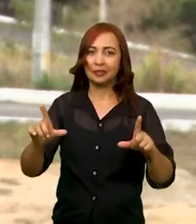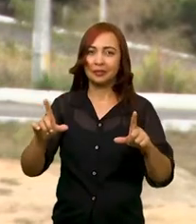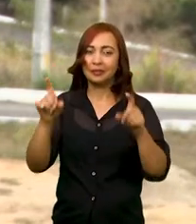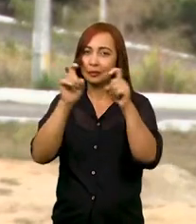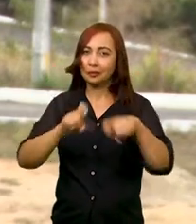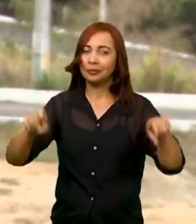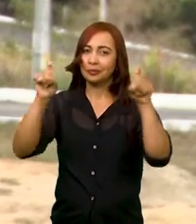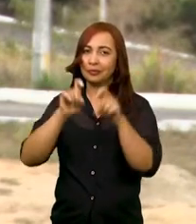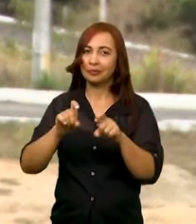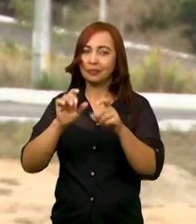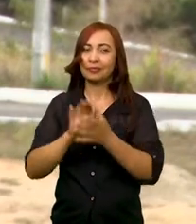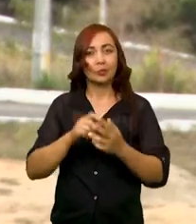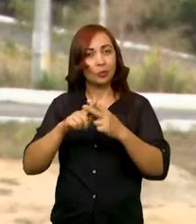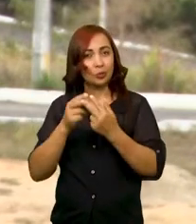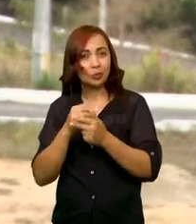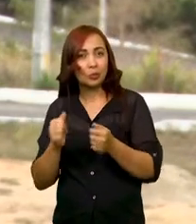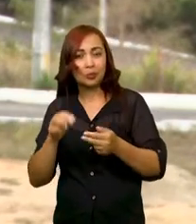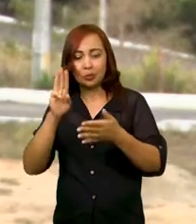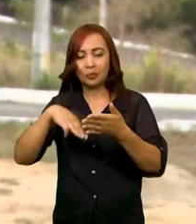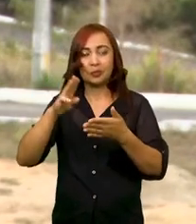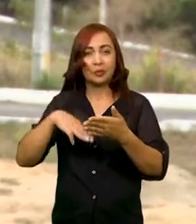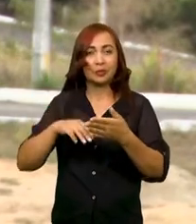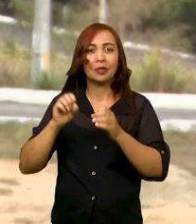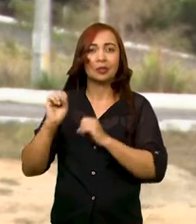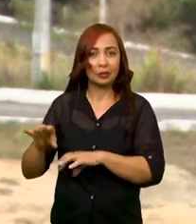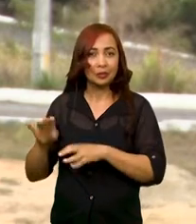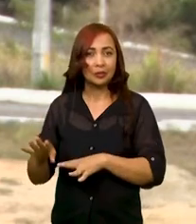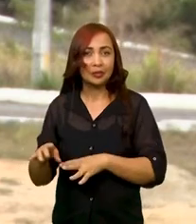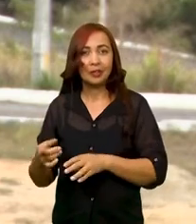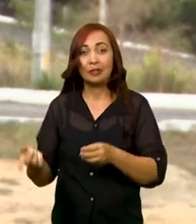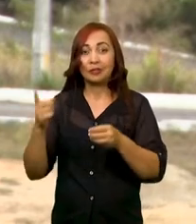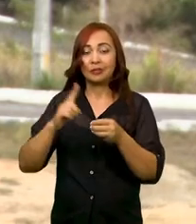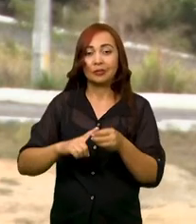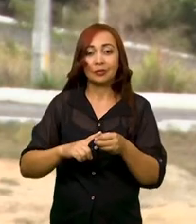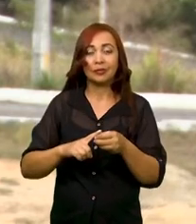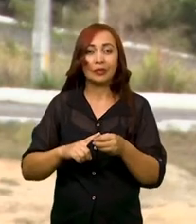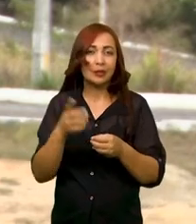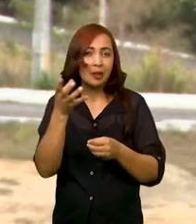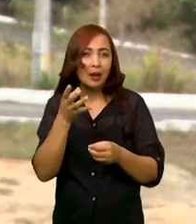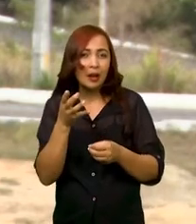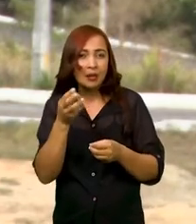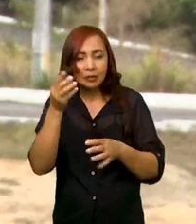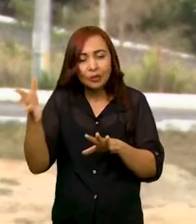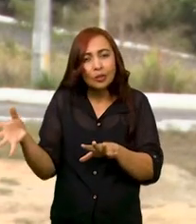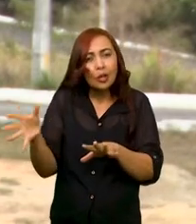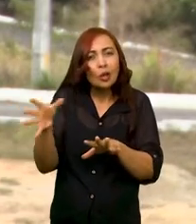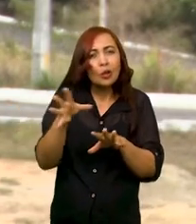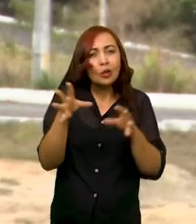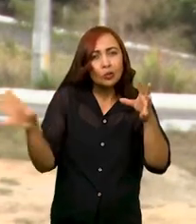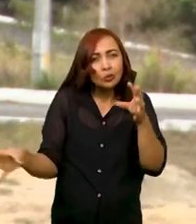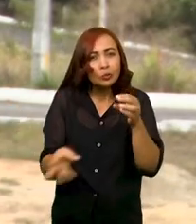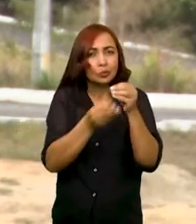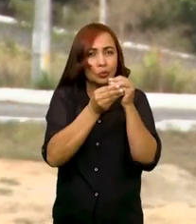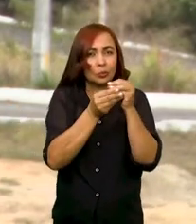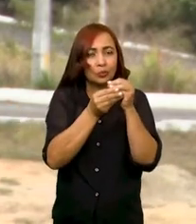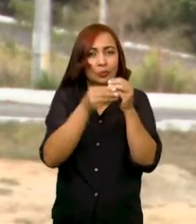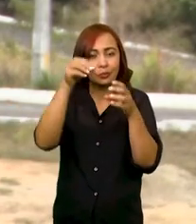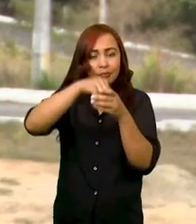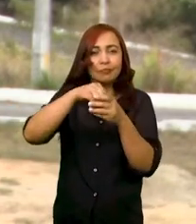dele, ele pode usar esse produto como inspiração e adequar de acordo com a realidade da sua escola. Esse é o nosso objetivo,